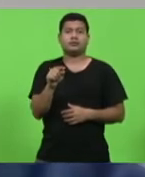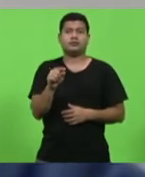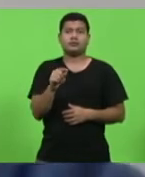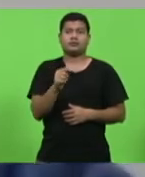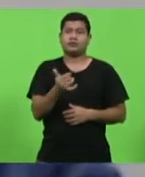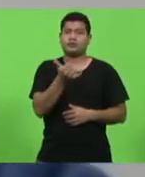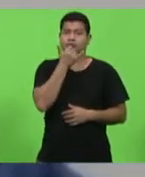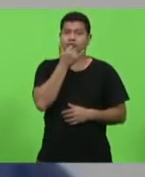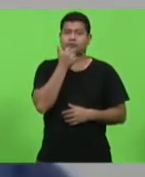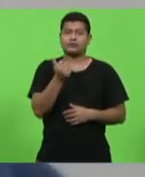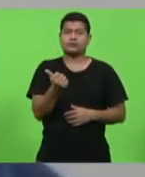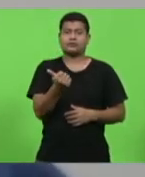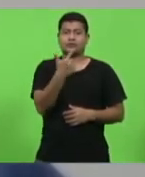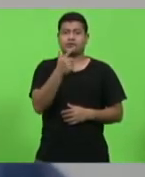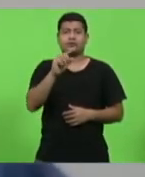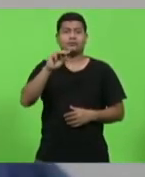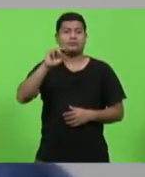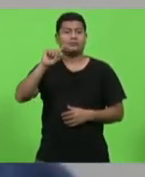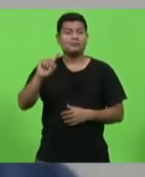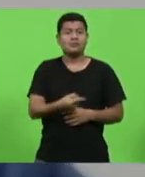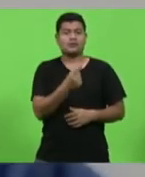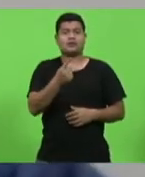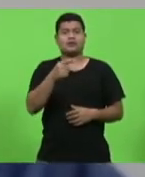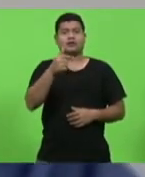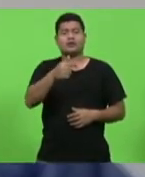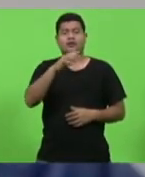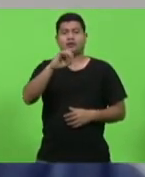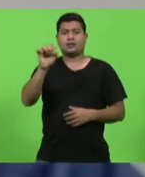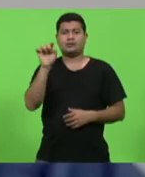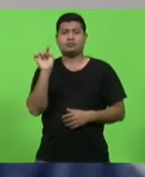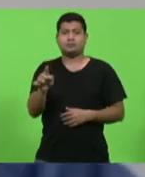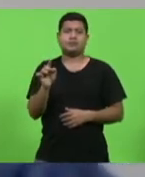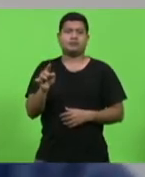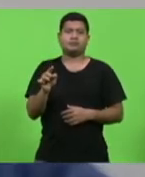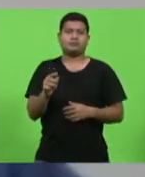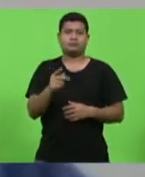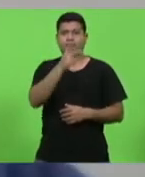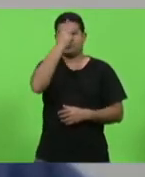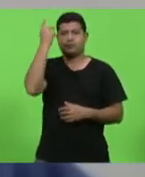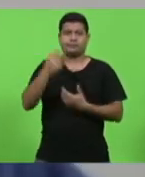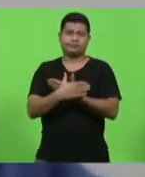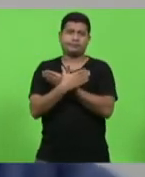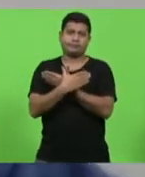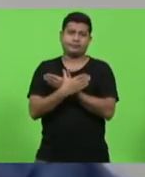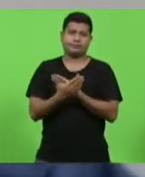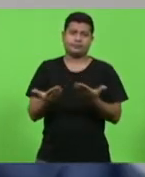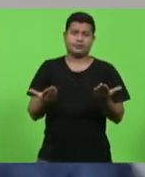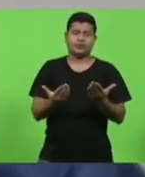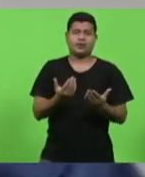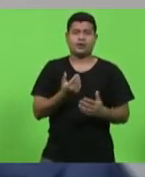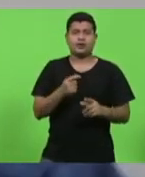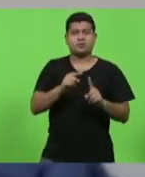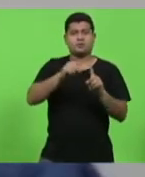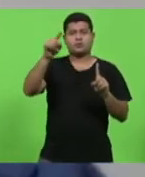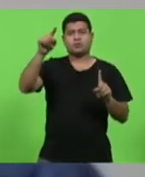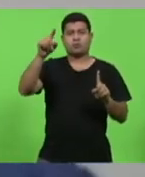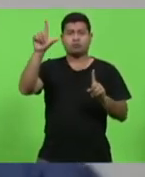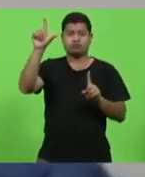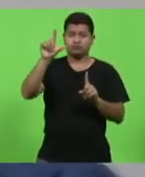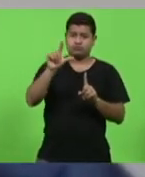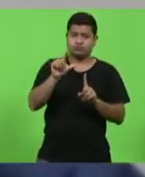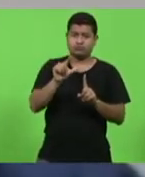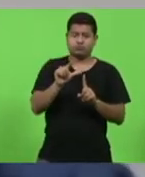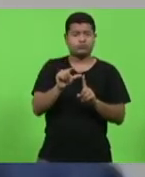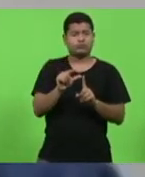e 700 mil desempregados. Número que caiu muito pouco